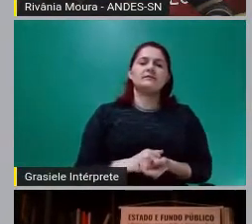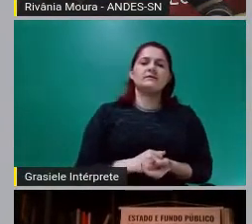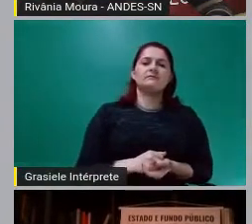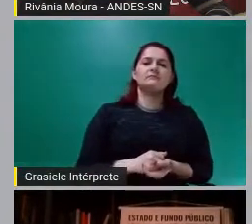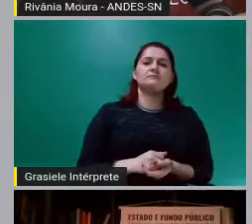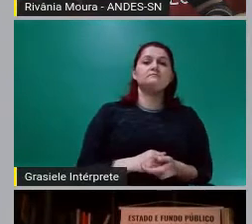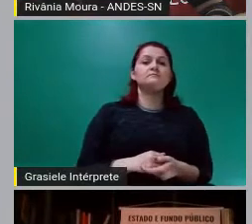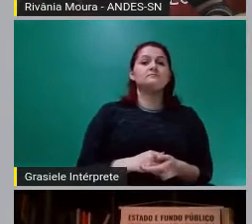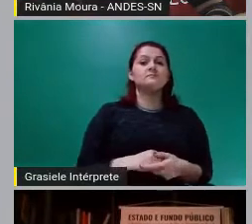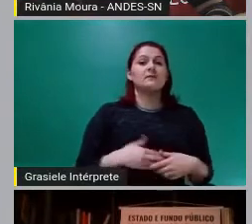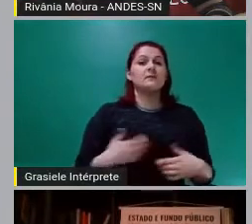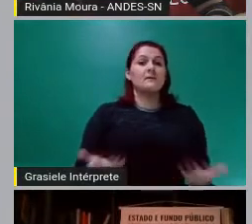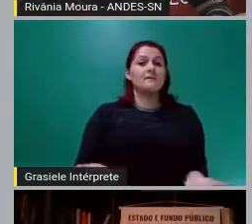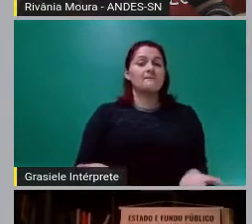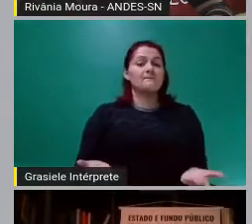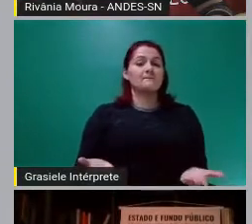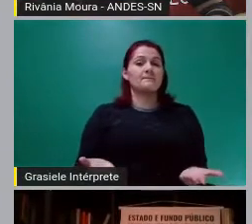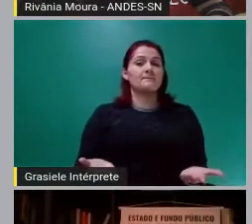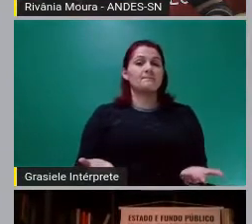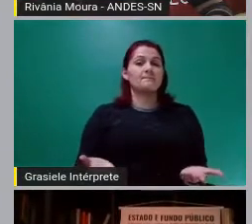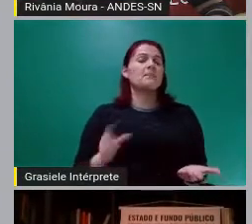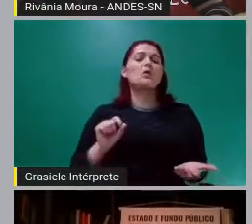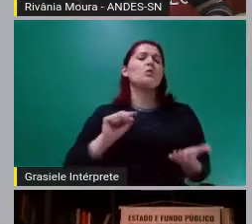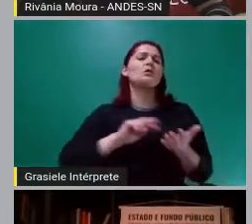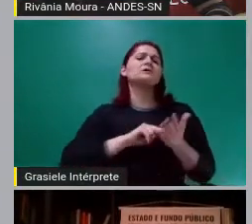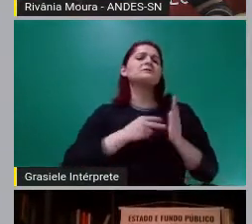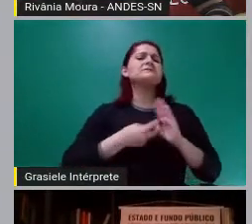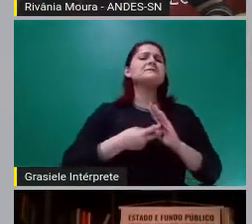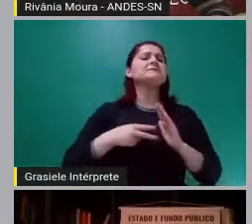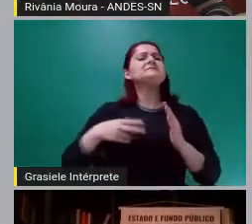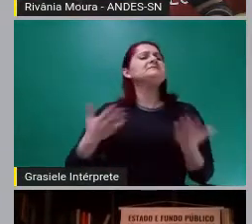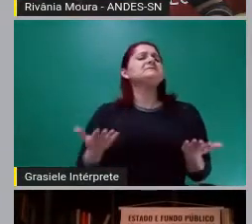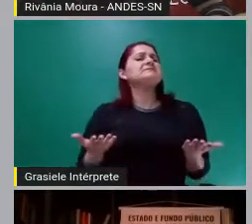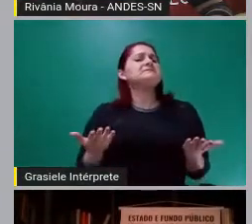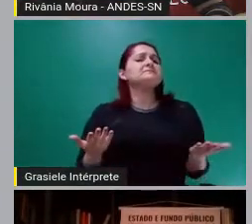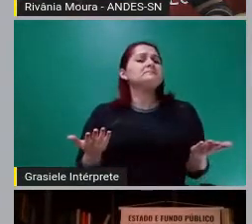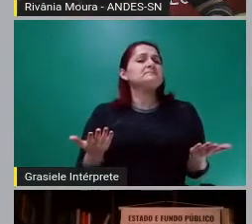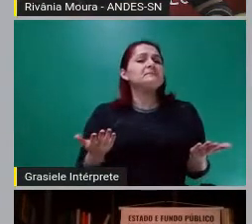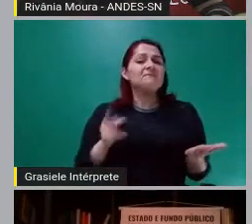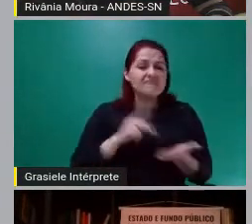o que quer dizer na prática isso? Quer dizer o seguinte,